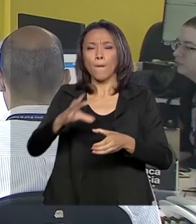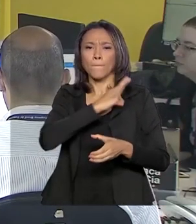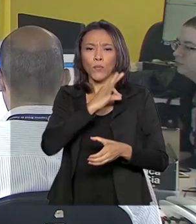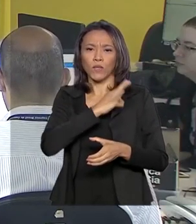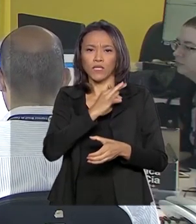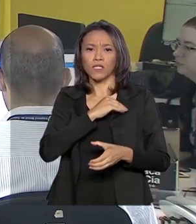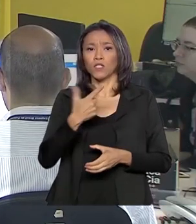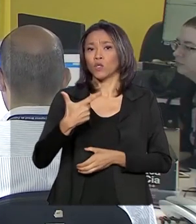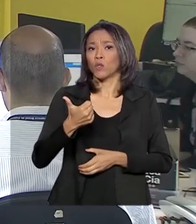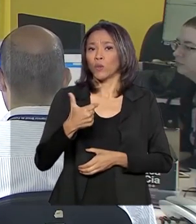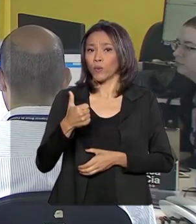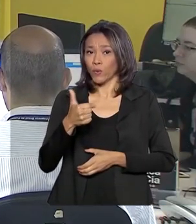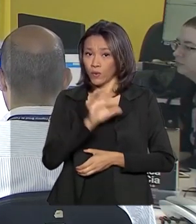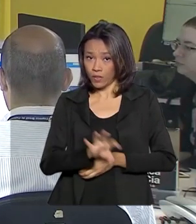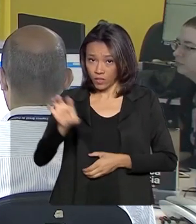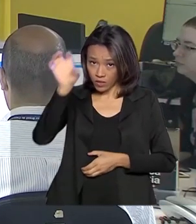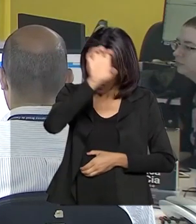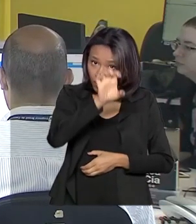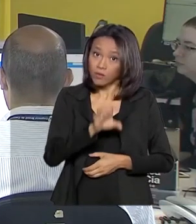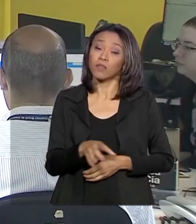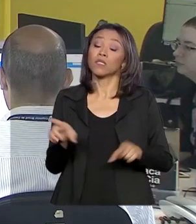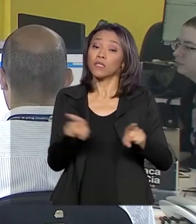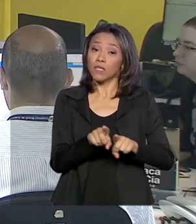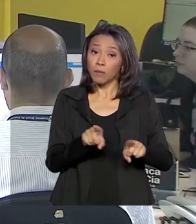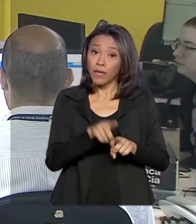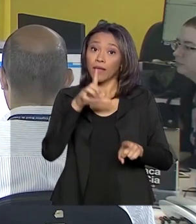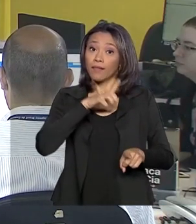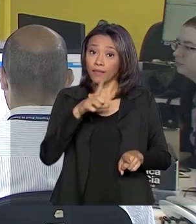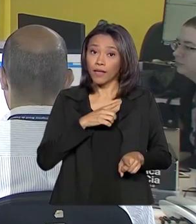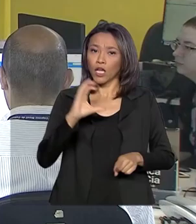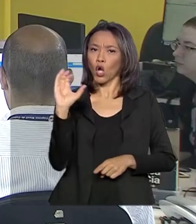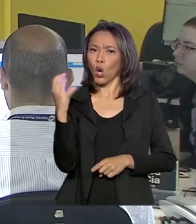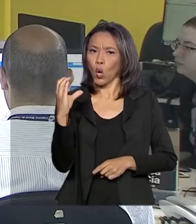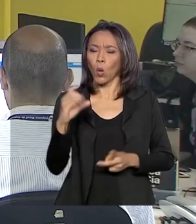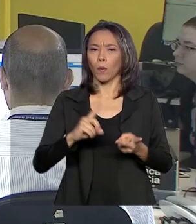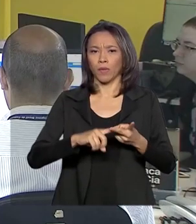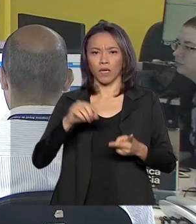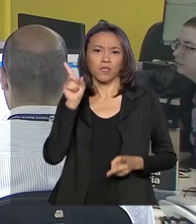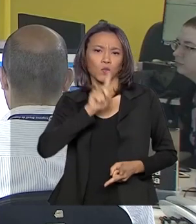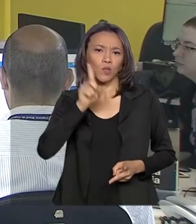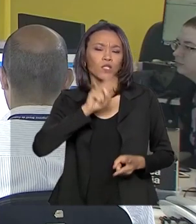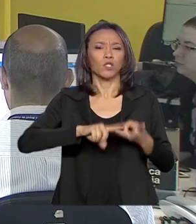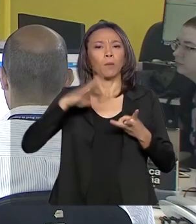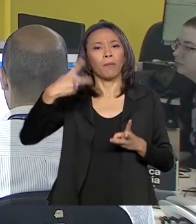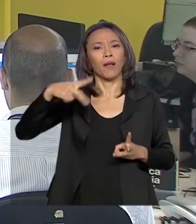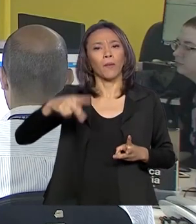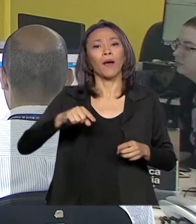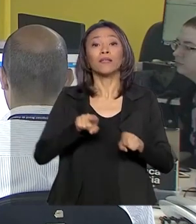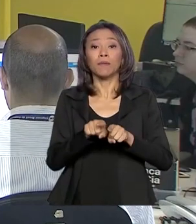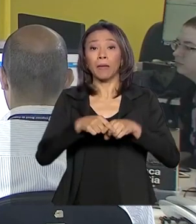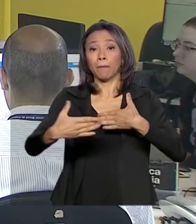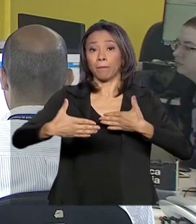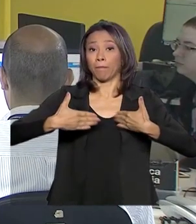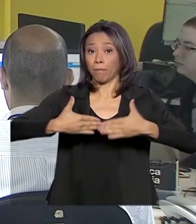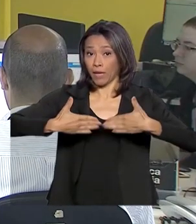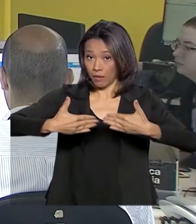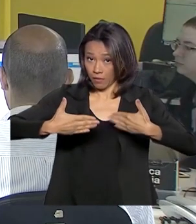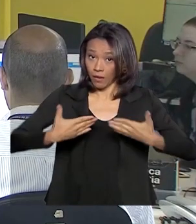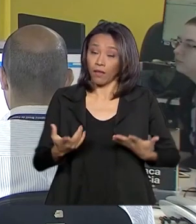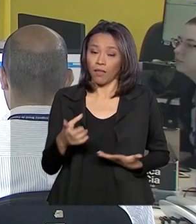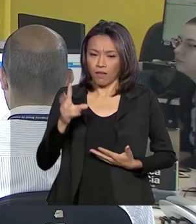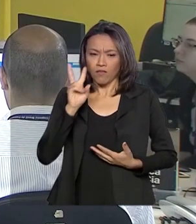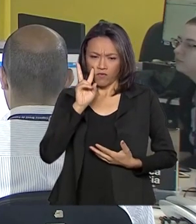estados, além de agências de aplicação da Lei da Colômbia, dos Estados Unidos, do Paraguai e do Panamá. A gente vê agora